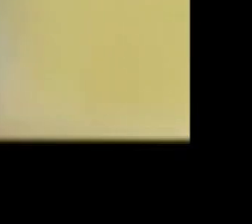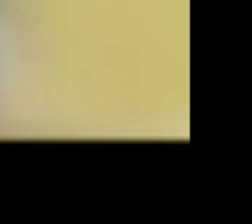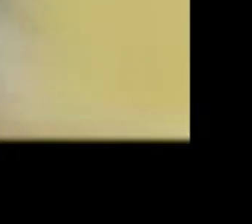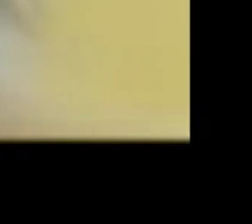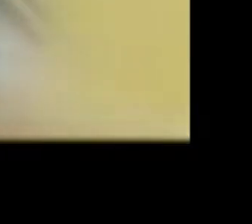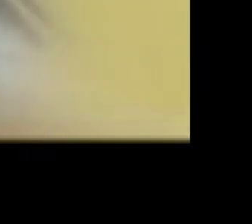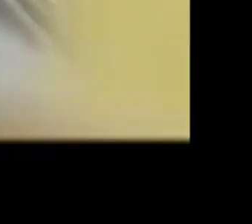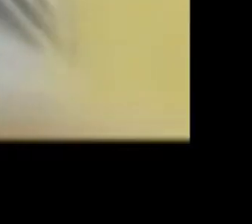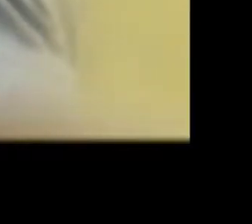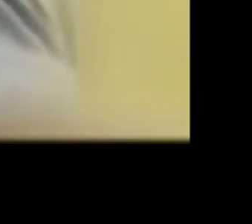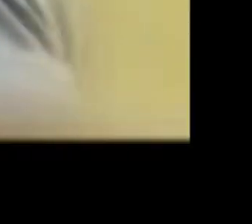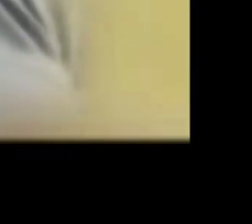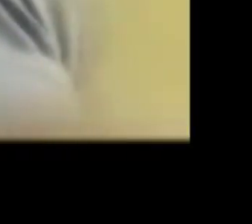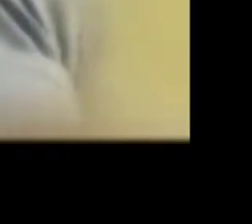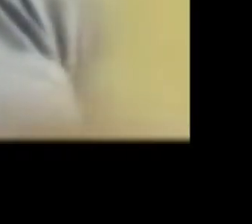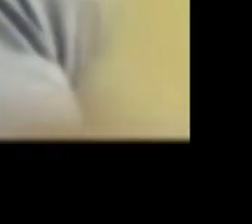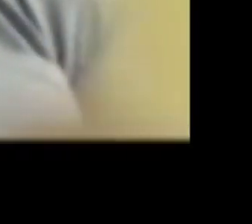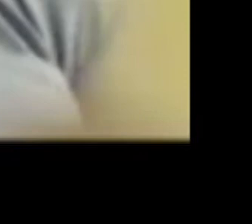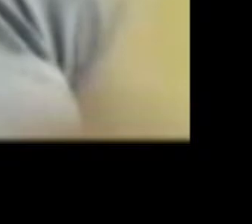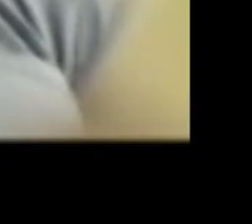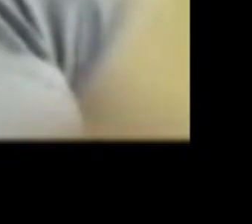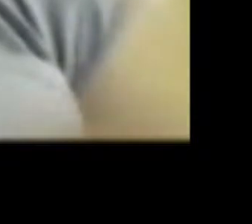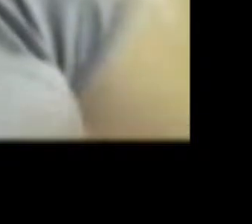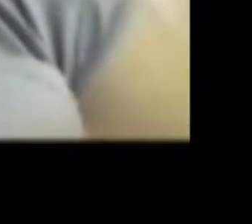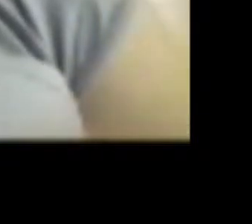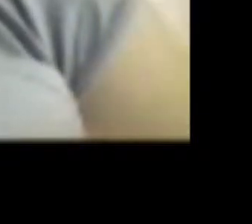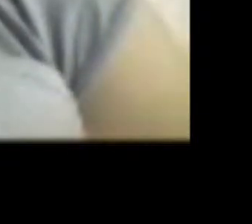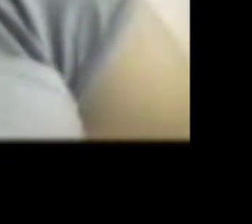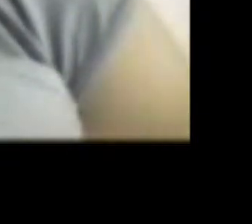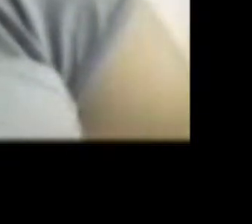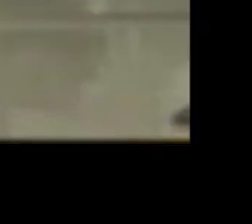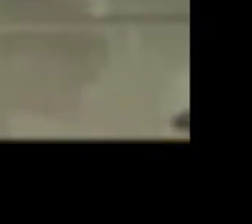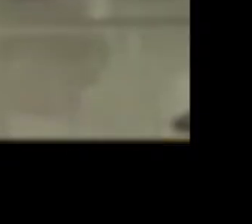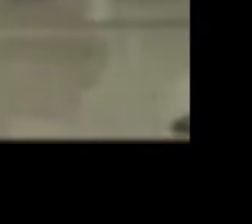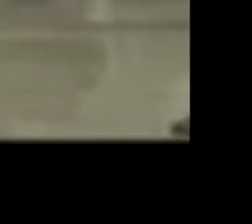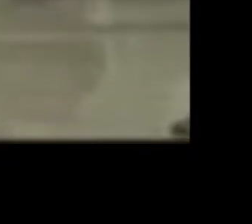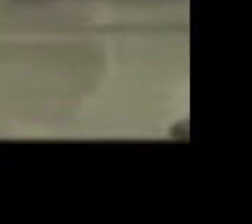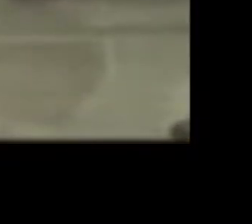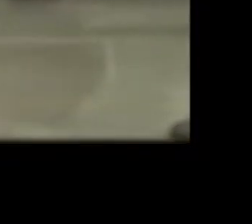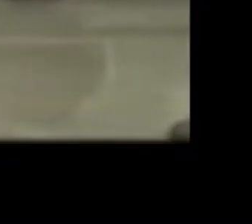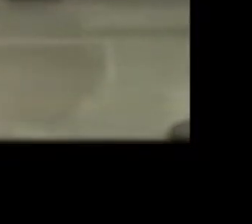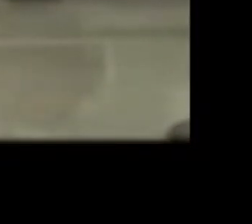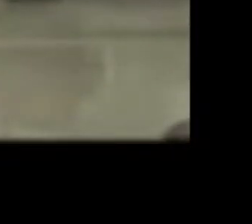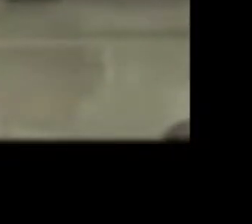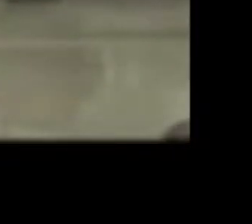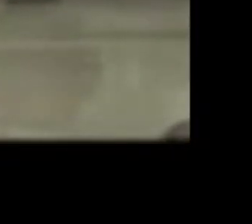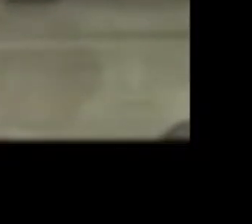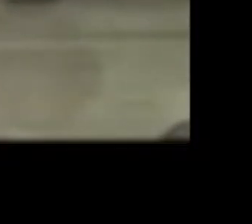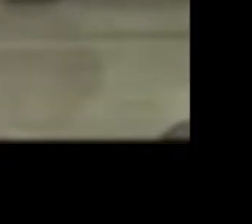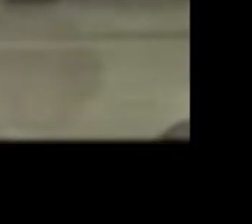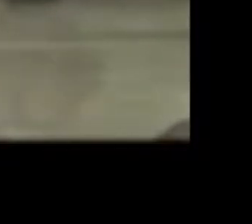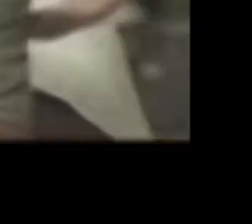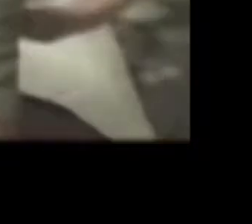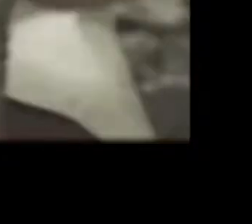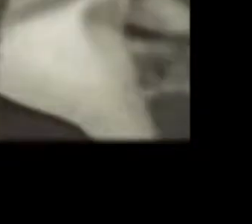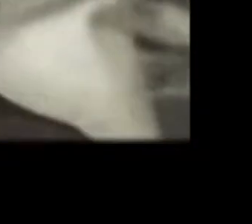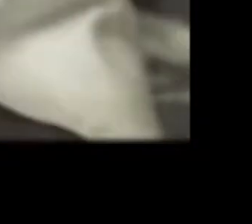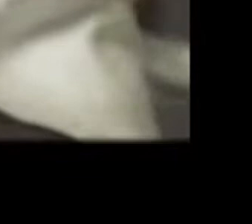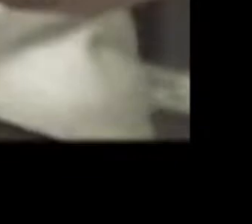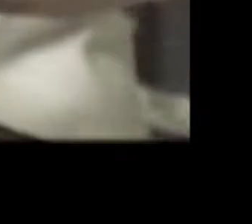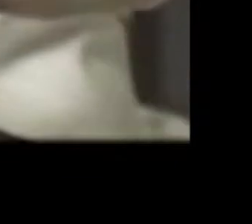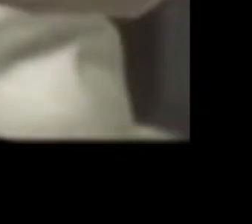Não sei porquê Mas te feliz